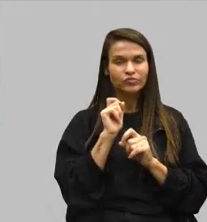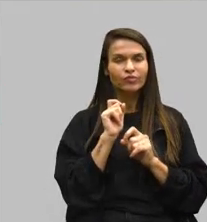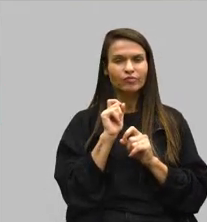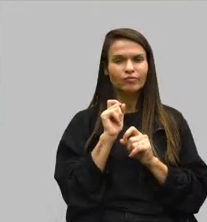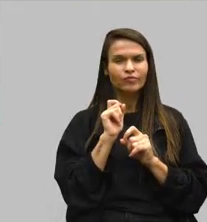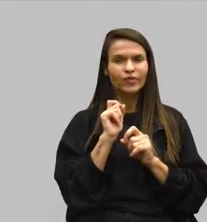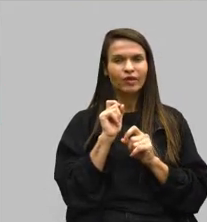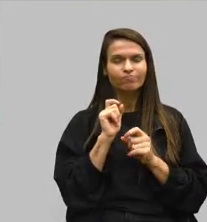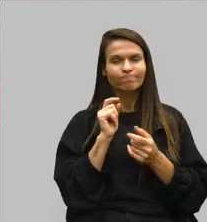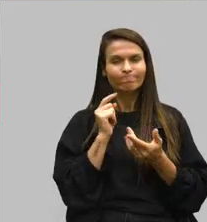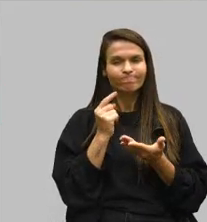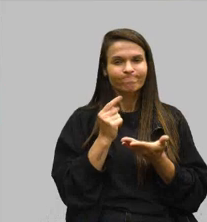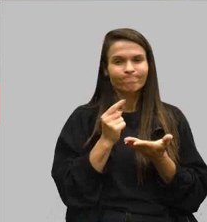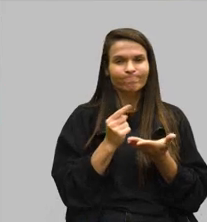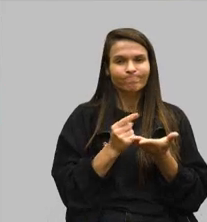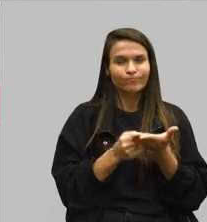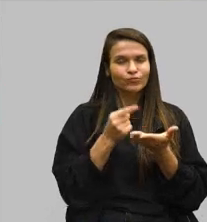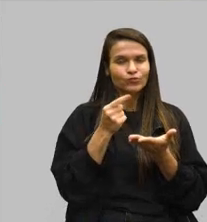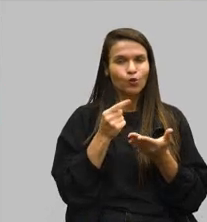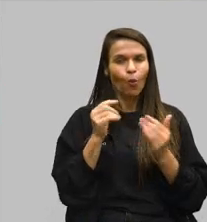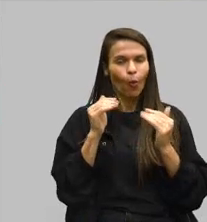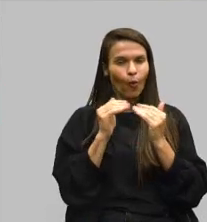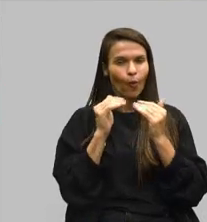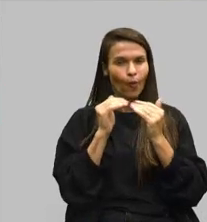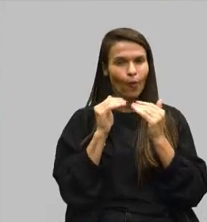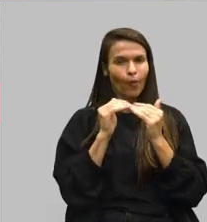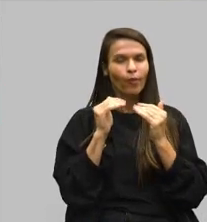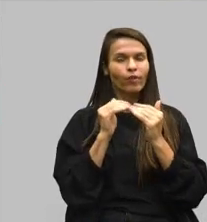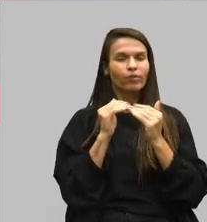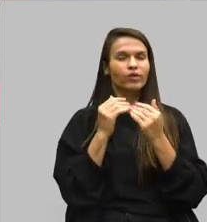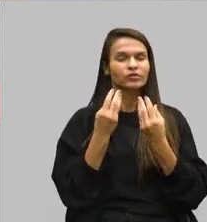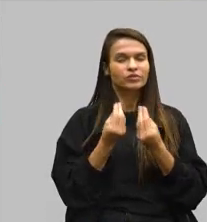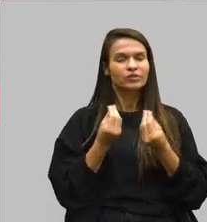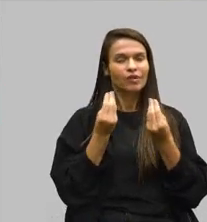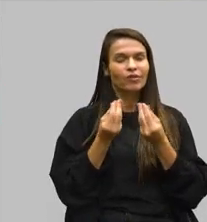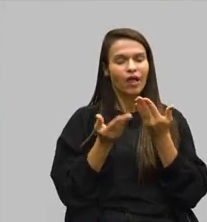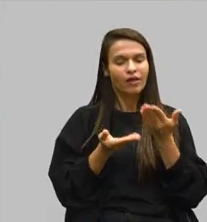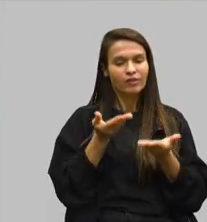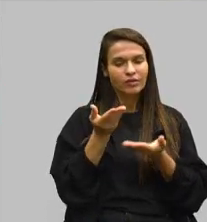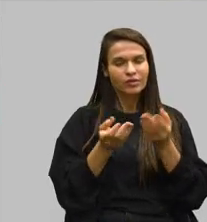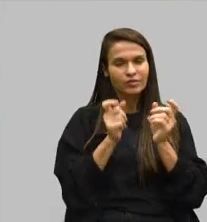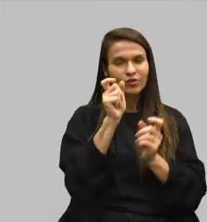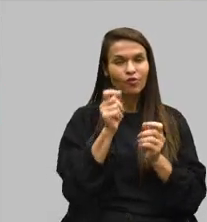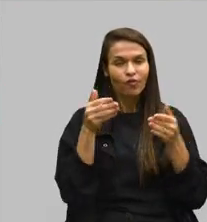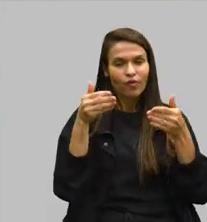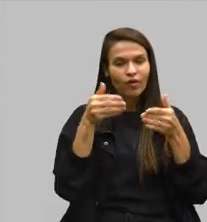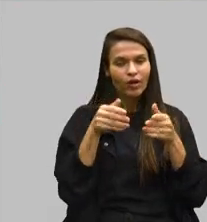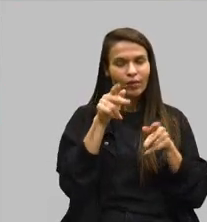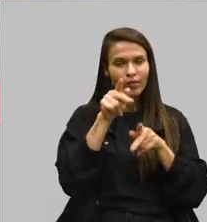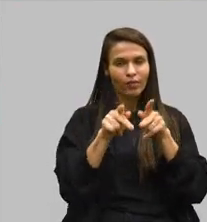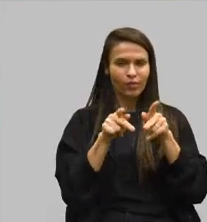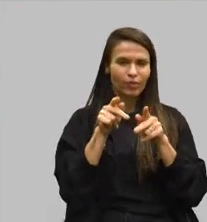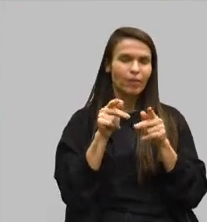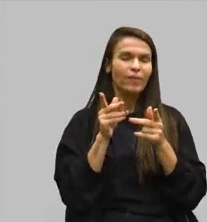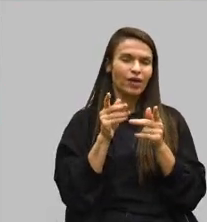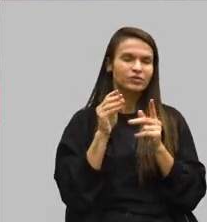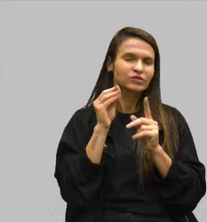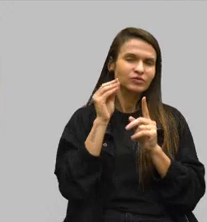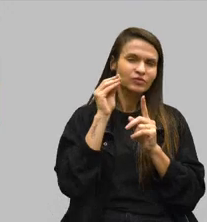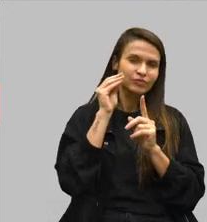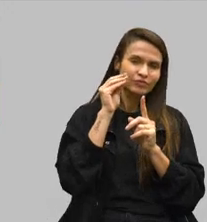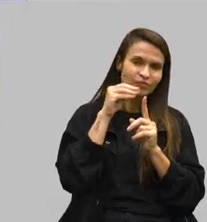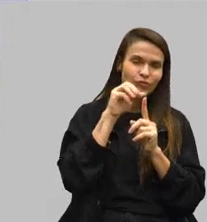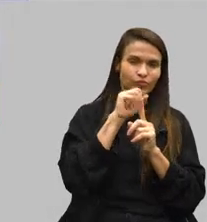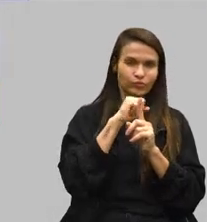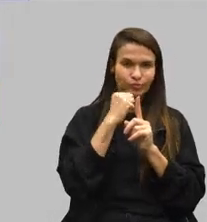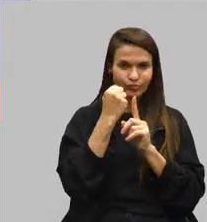com a sua sensibilidade propícia para estar atendendo as pessoas e trabalhando pela população mais vulnerável do Estado.